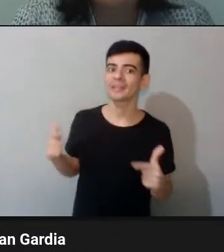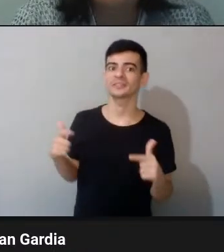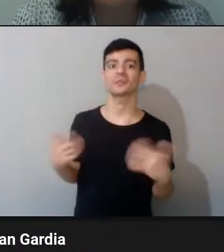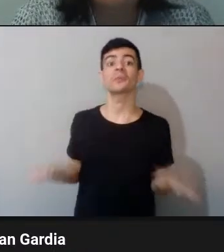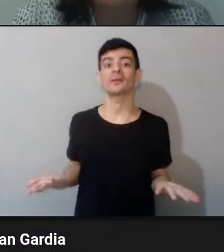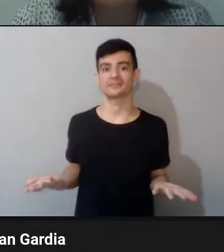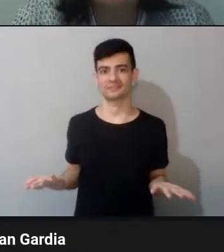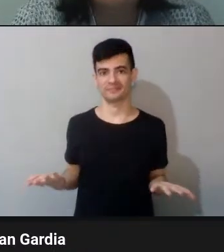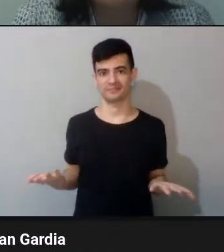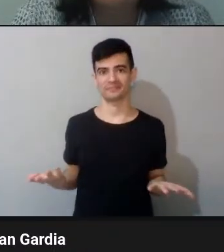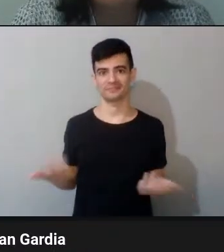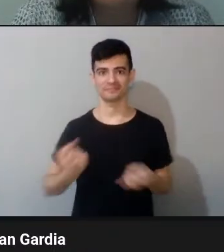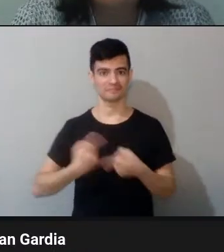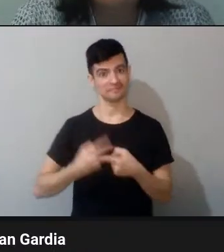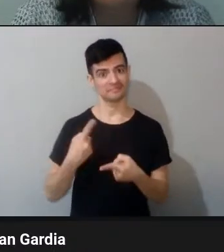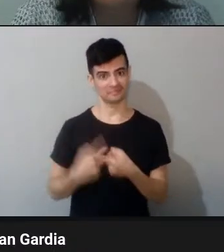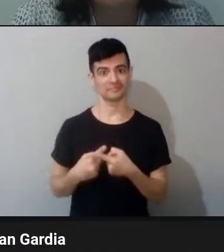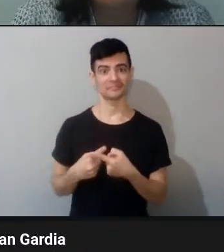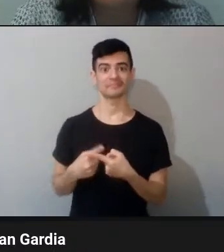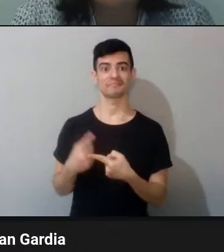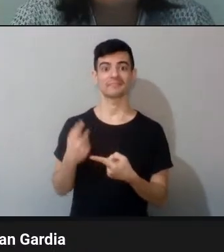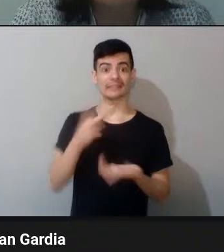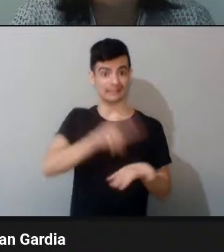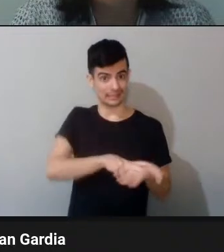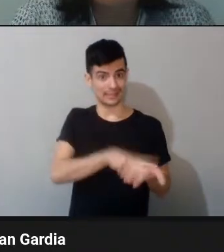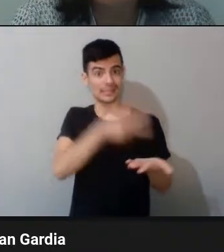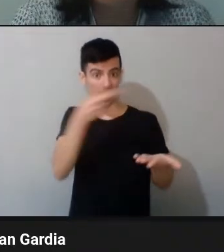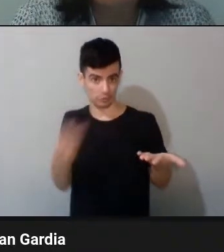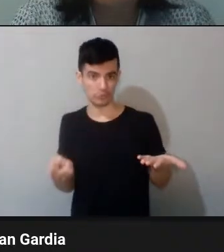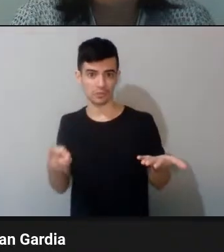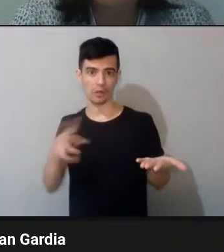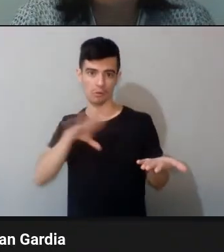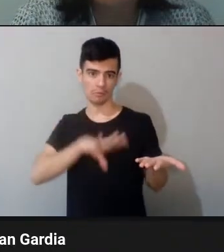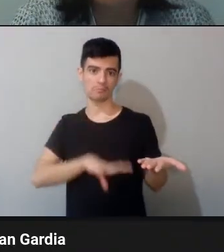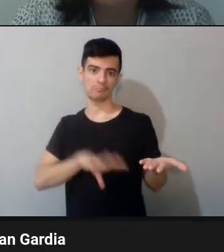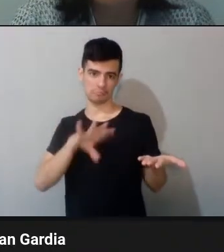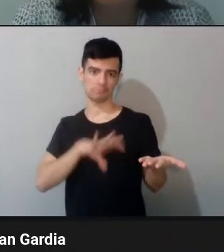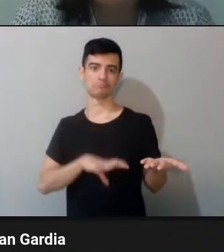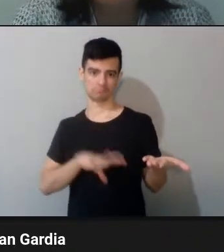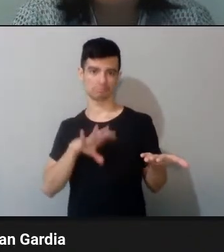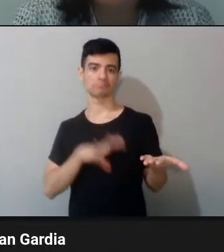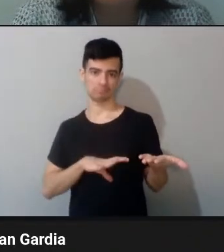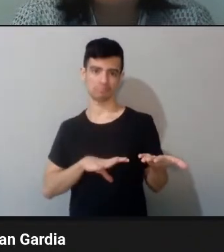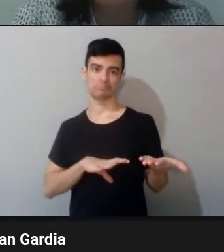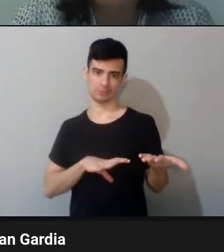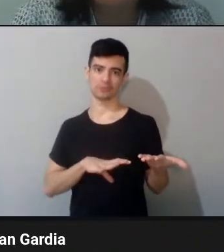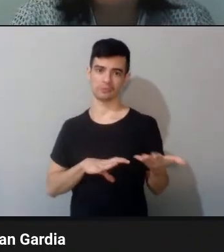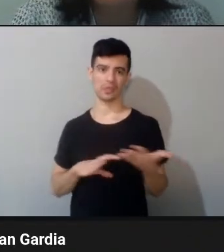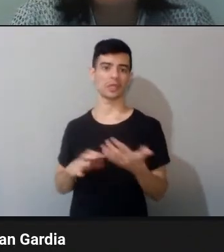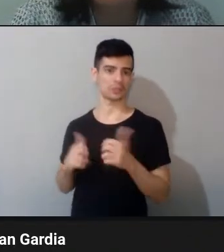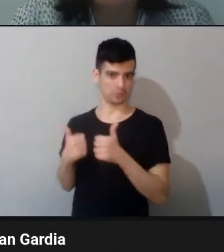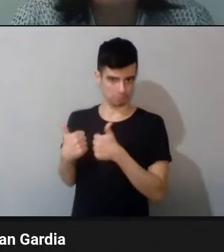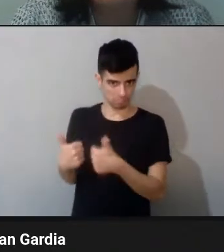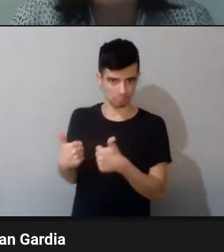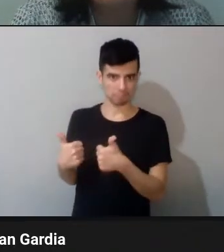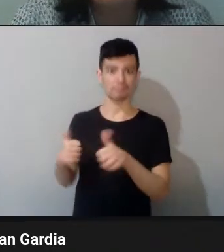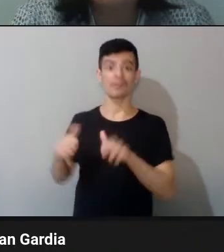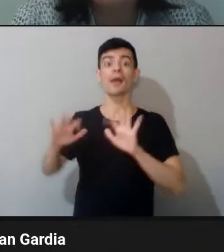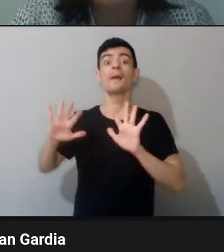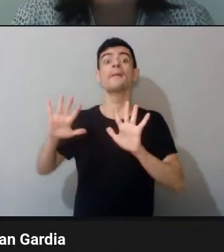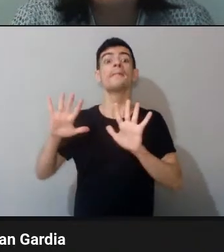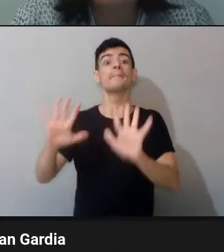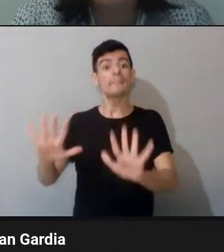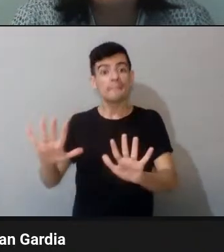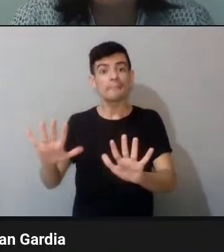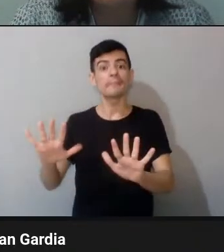ele trouxe, né? A tradução dessa linguagem foi em português, né? Foi a linguagem do colonizador. Mas ele não trouxe, digamos assim, uma